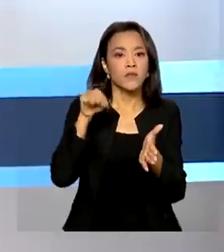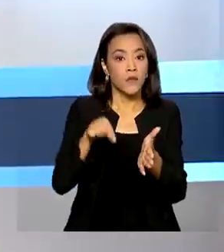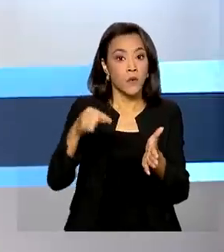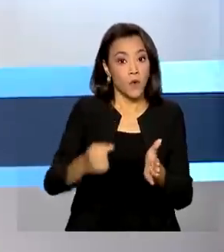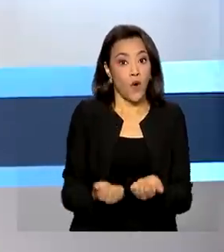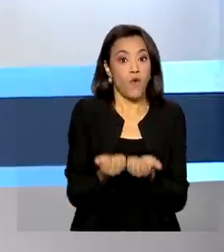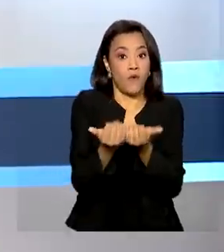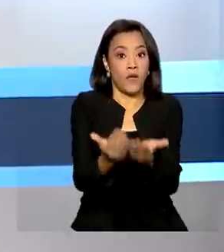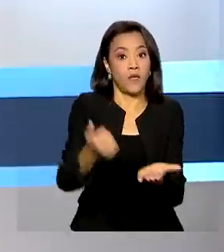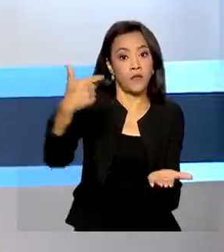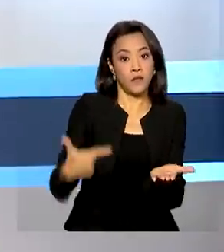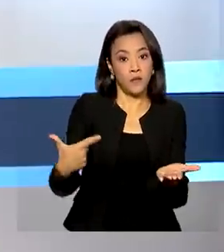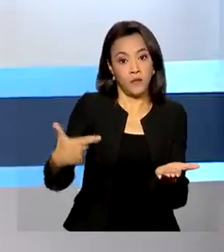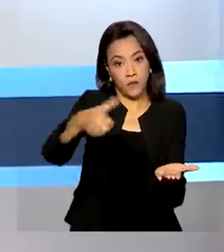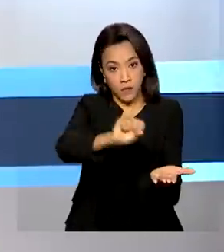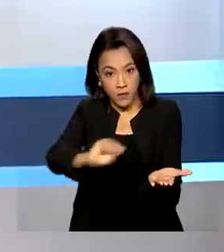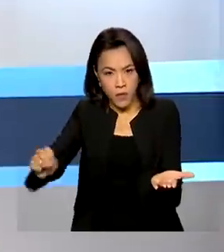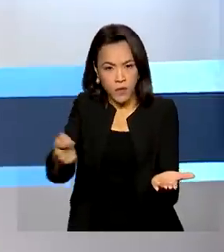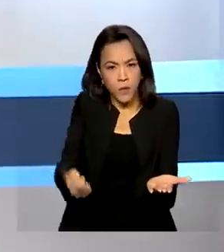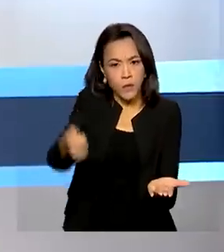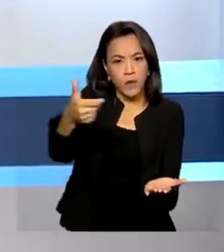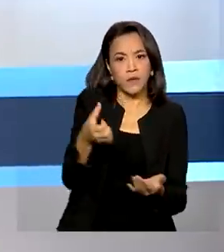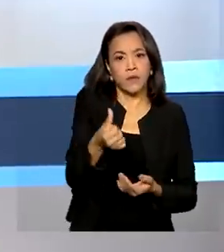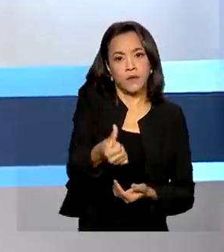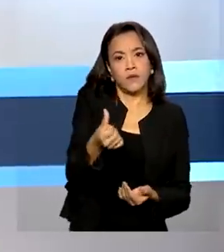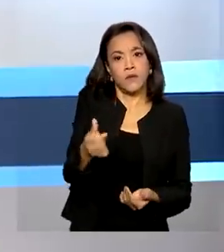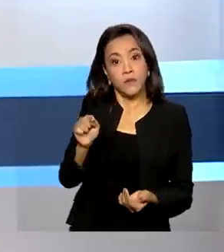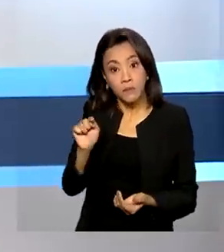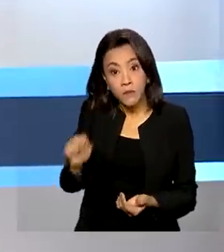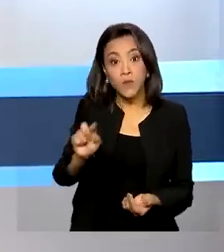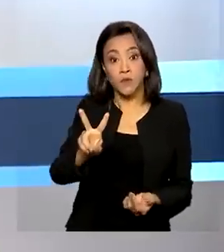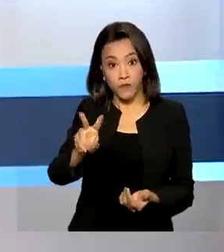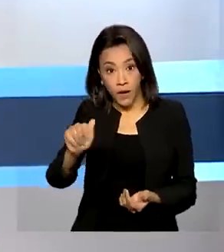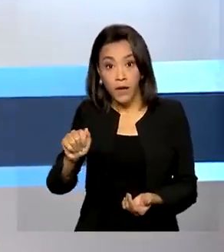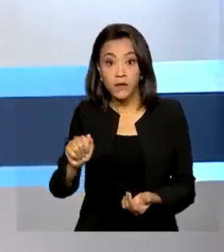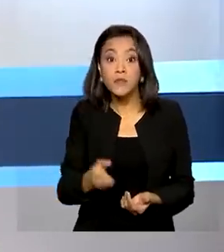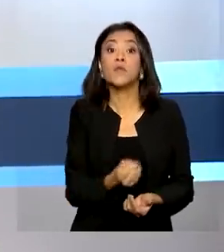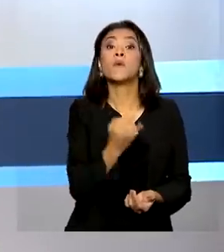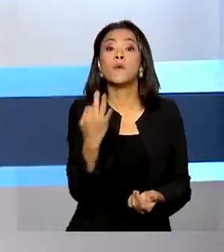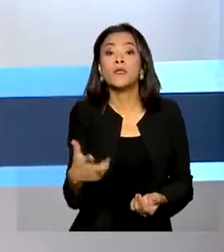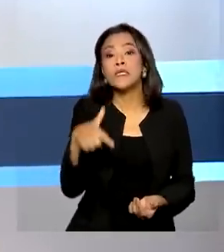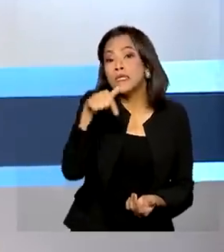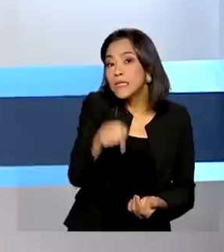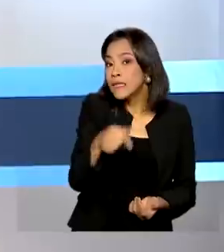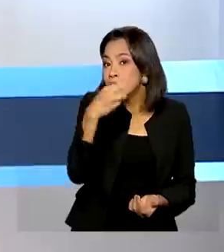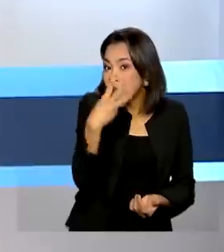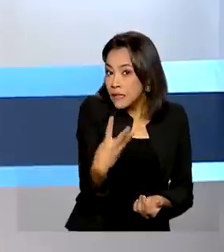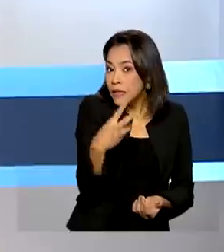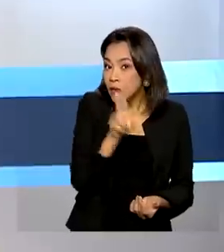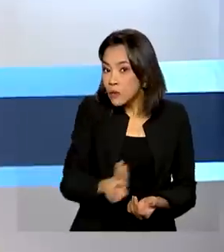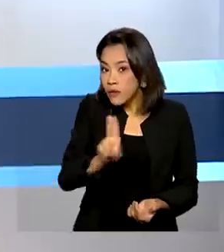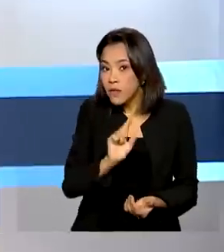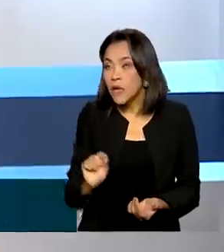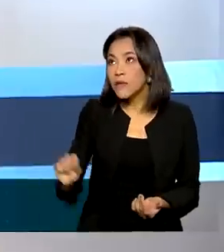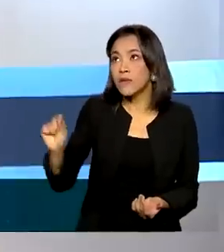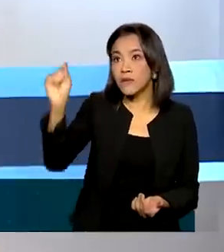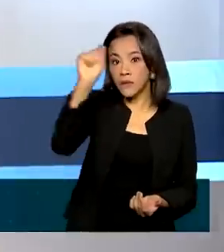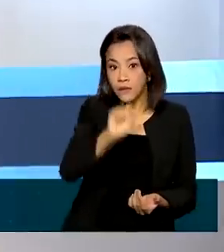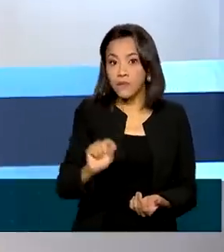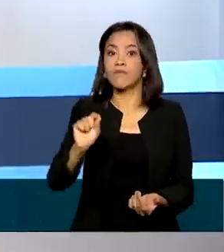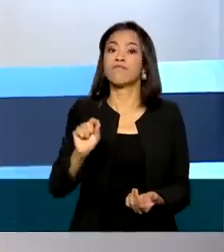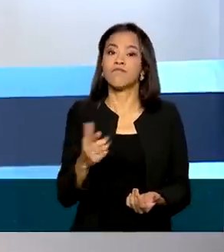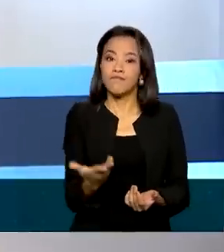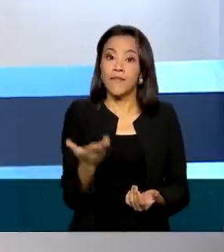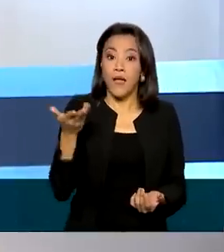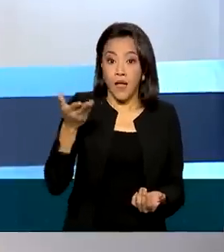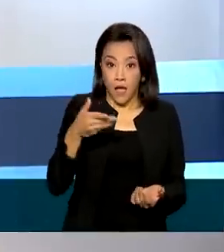semestre do ano, quase 66 mil vagas em 73 instituições públicas de ensino superior. A